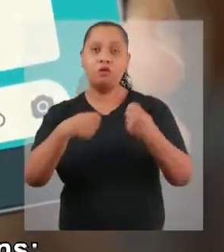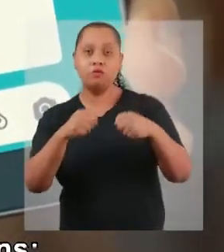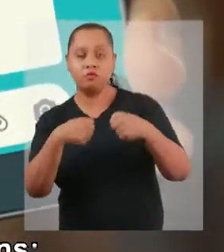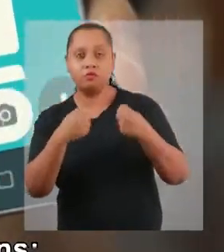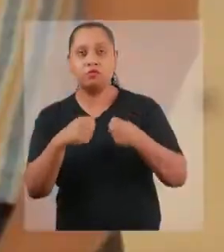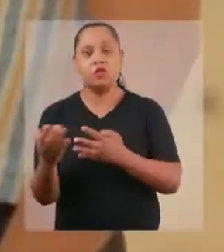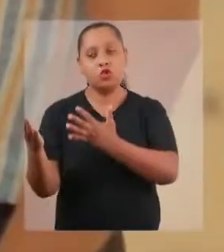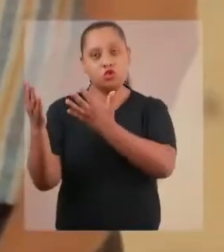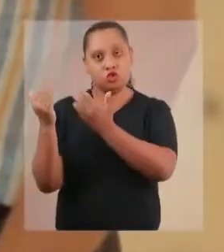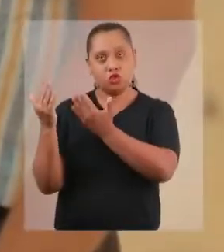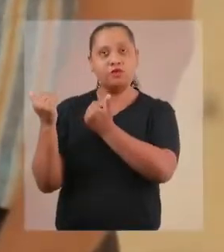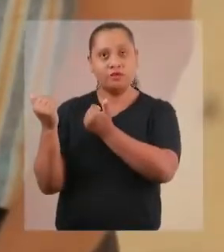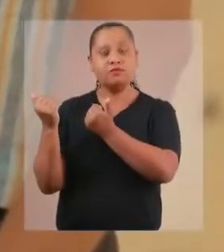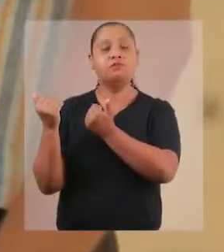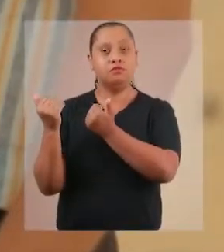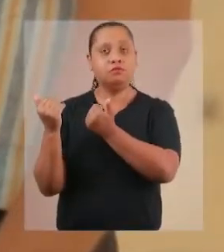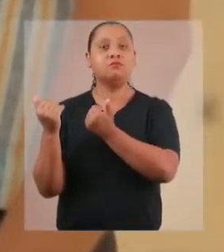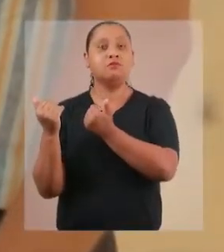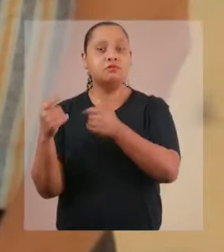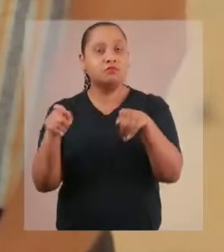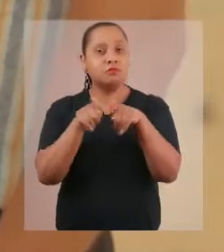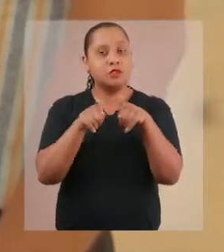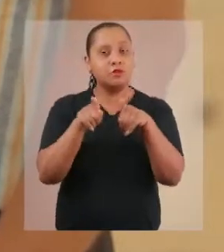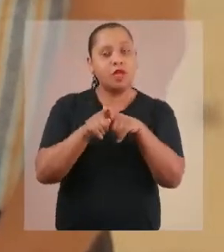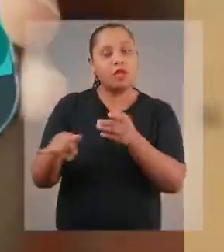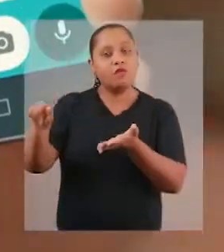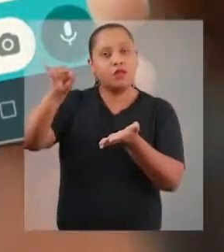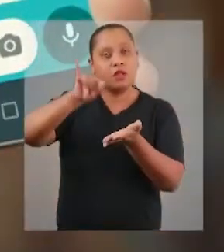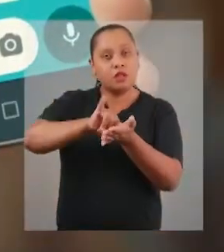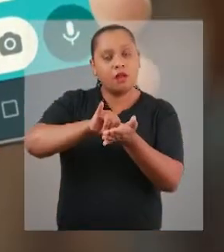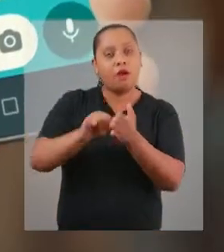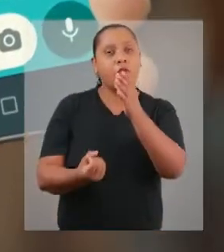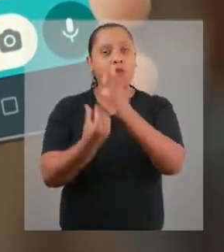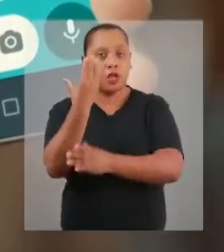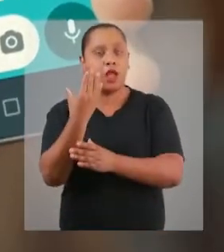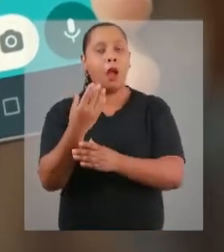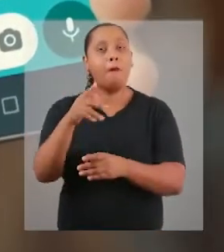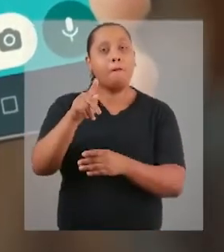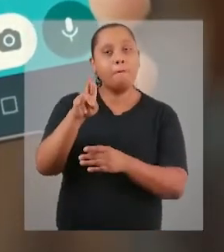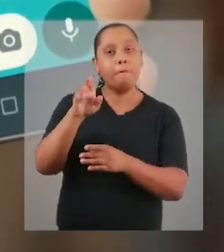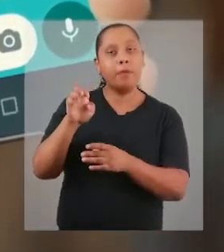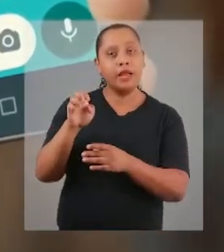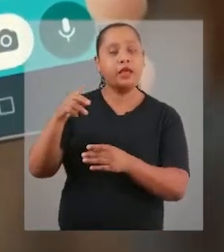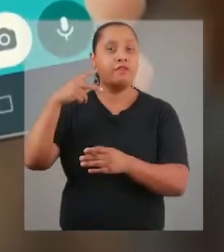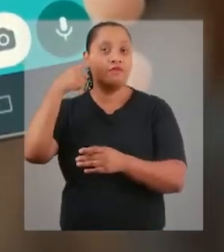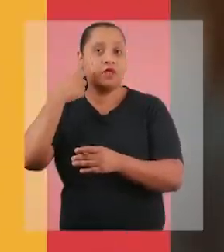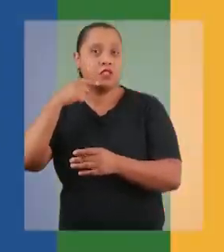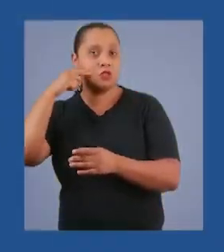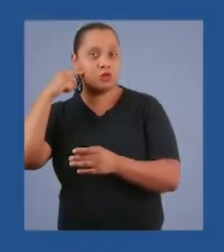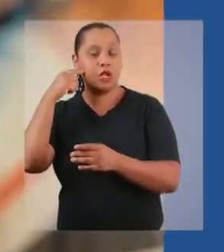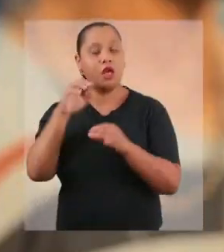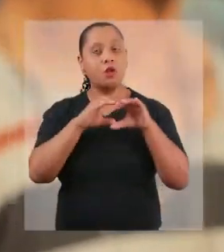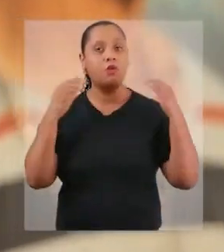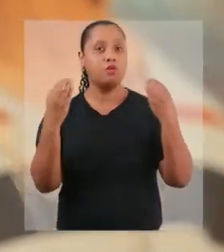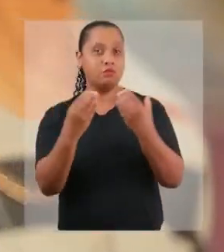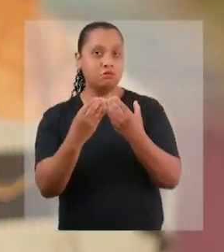para os jovens. Incentivar o empreendedorismo jovem. Decentralizar o pré-vestibular comunitário.